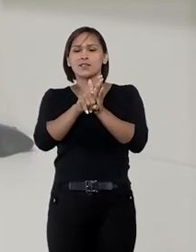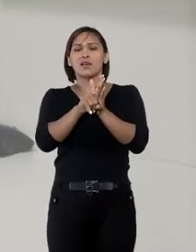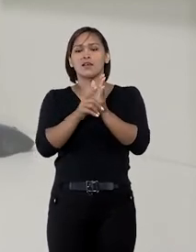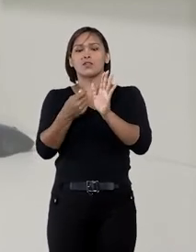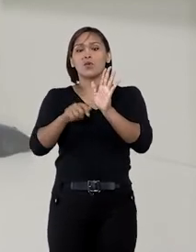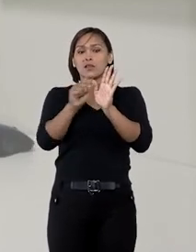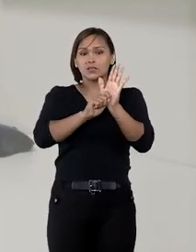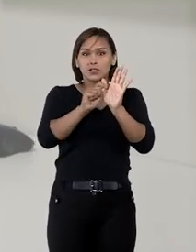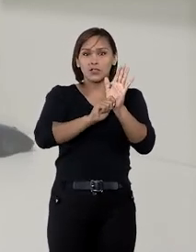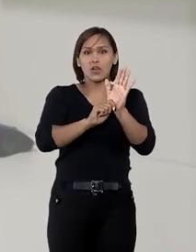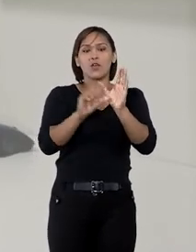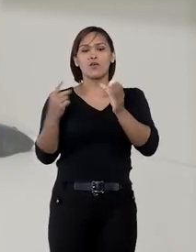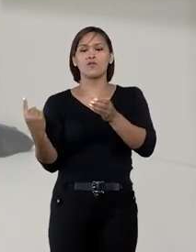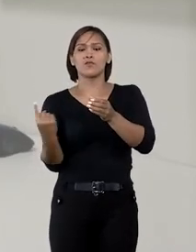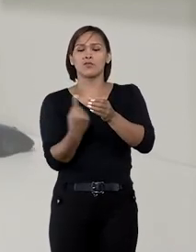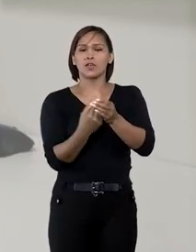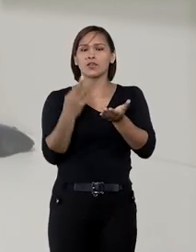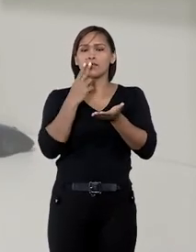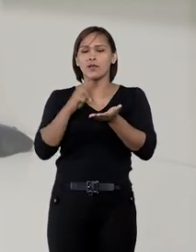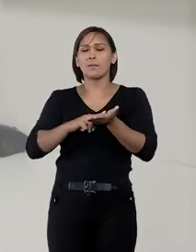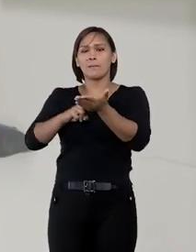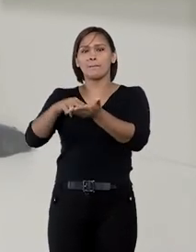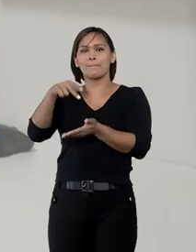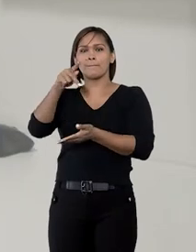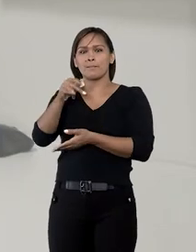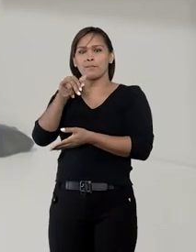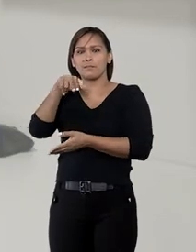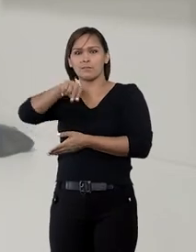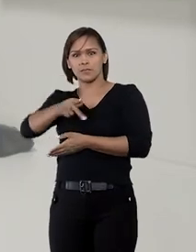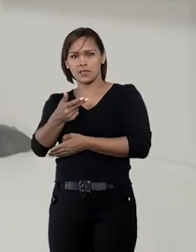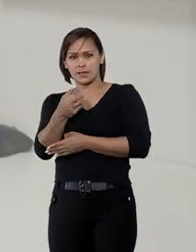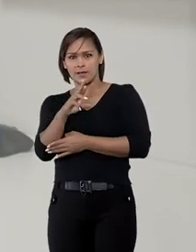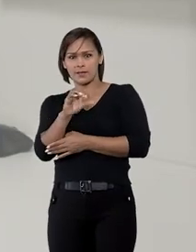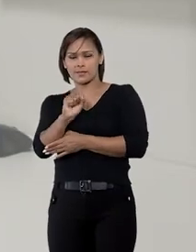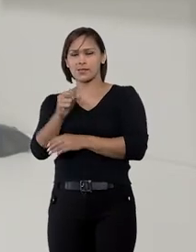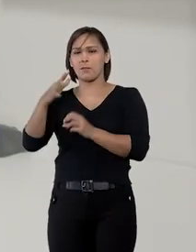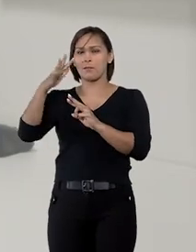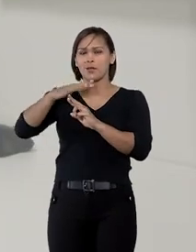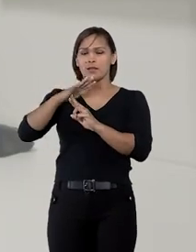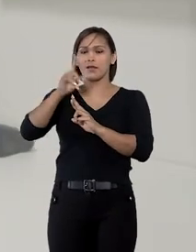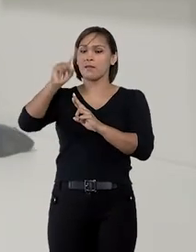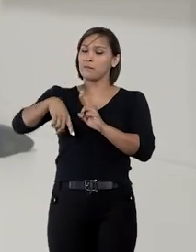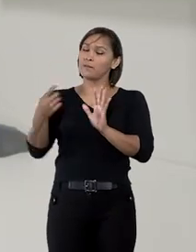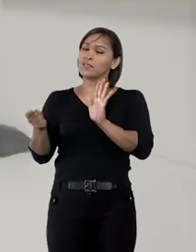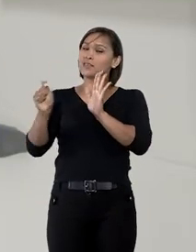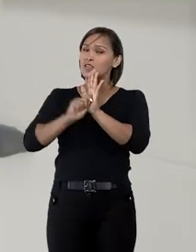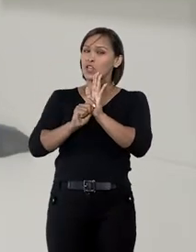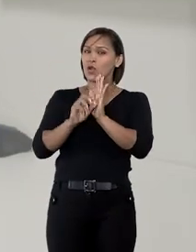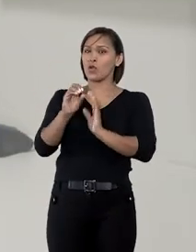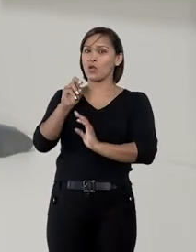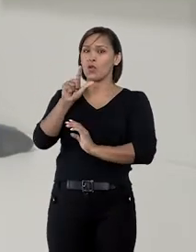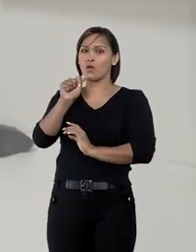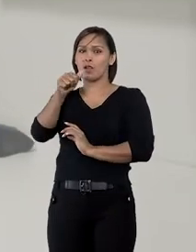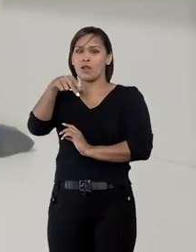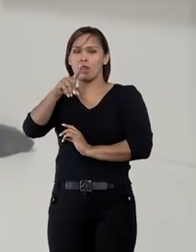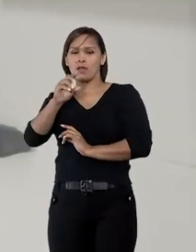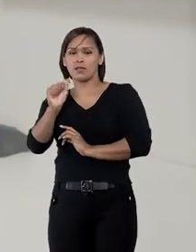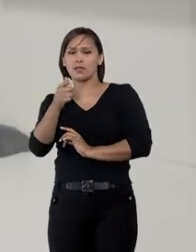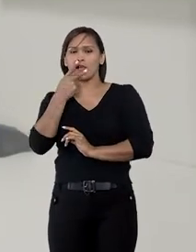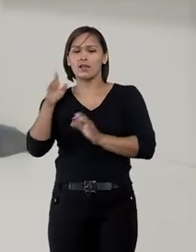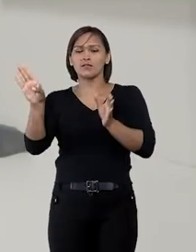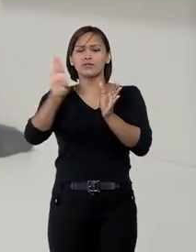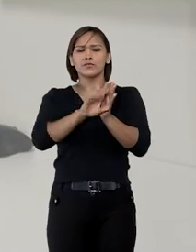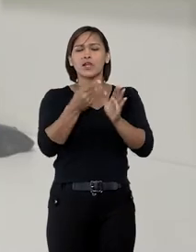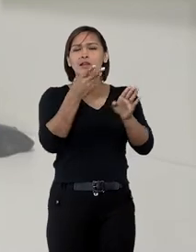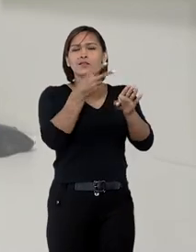êxtase foi no Centro Internacional dos Correios, em Pinhais, no Paraná. Mas a droga remetida da Holanda tinha como destinatários